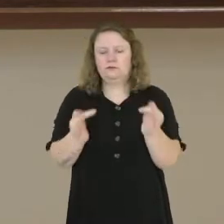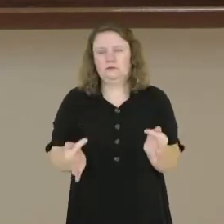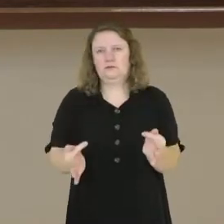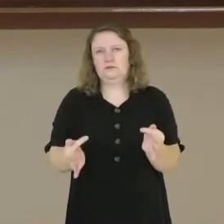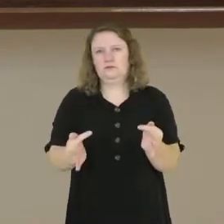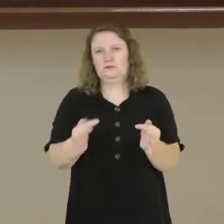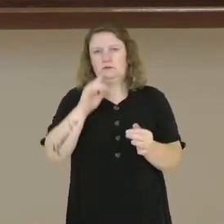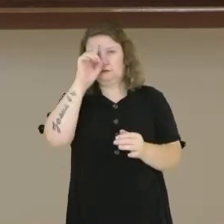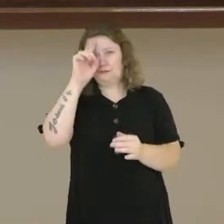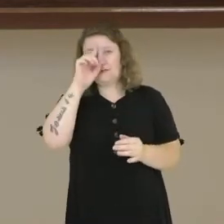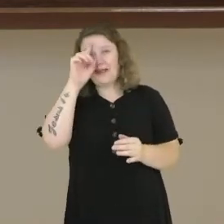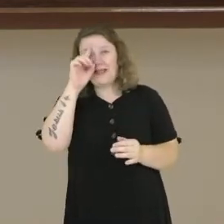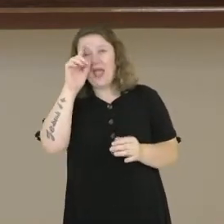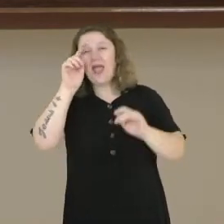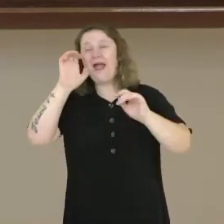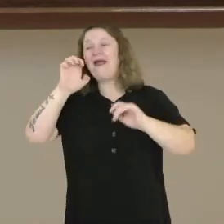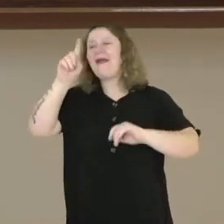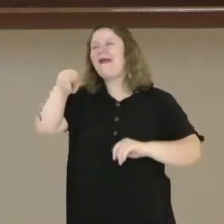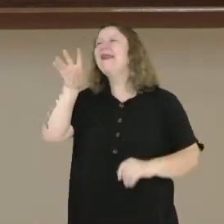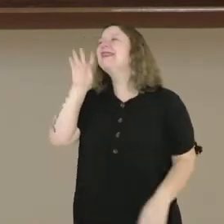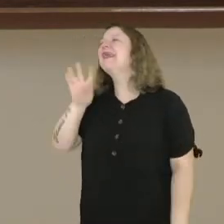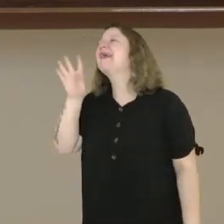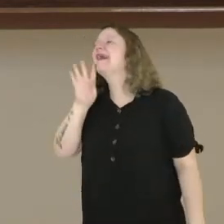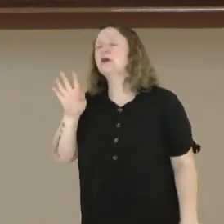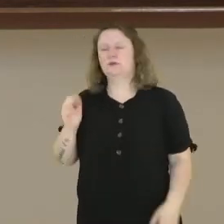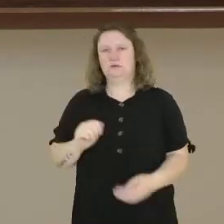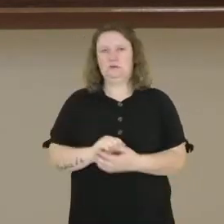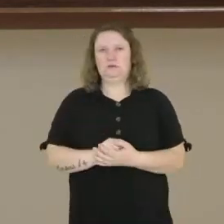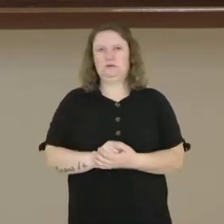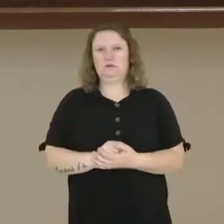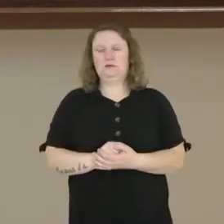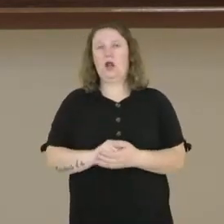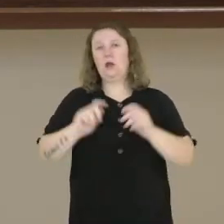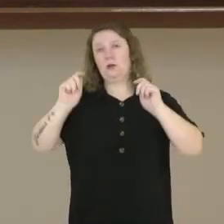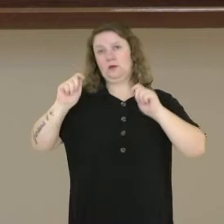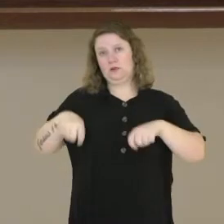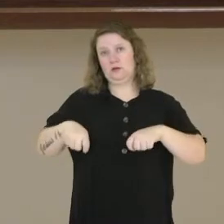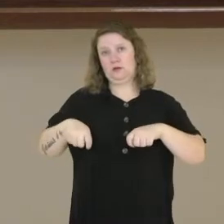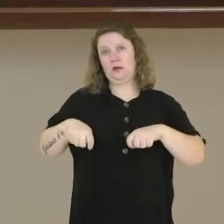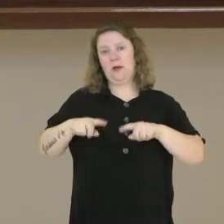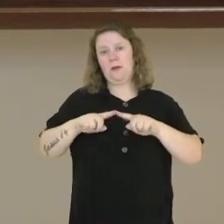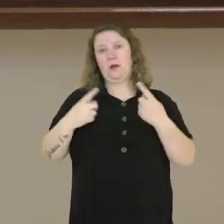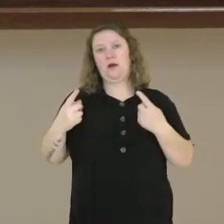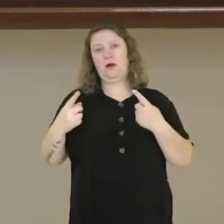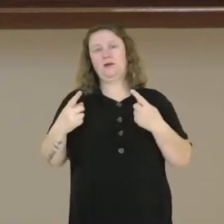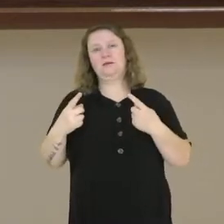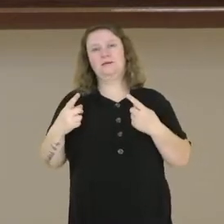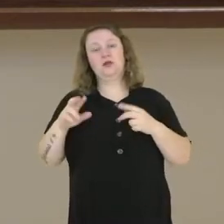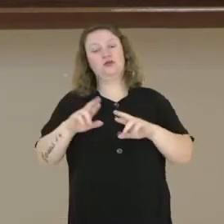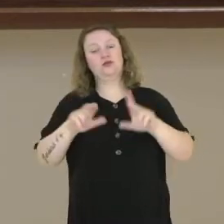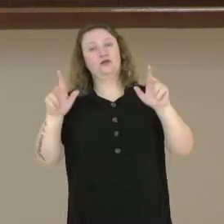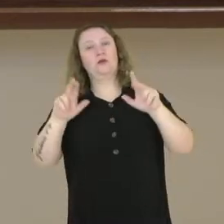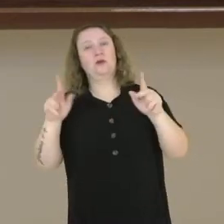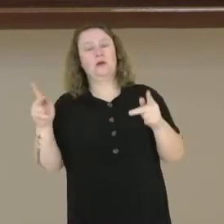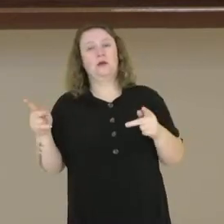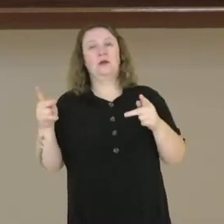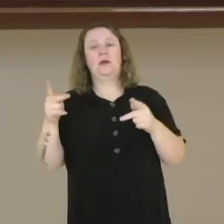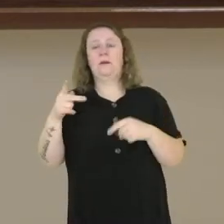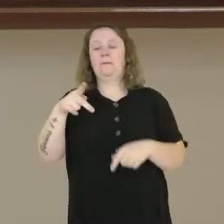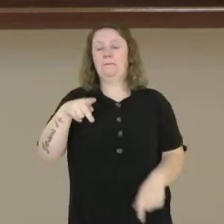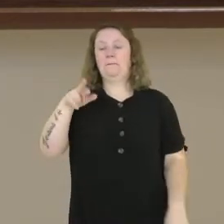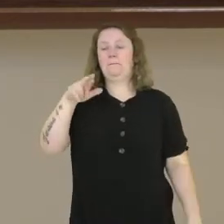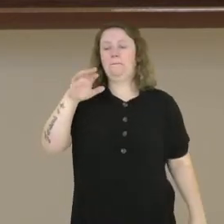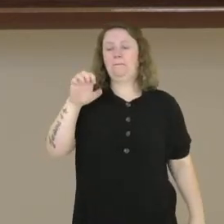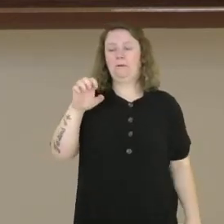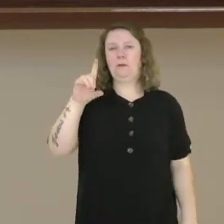é legal. E legal seria predicativo do sujeito. Então, o que vem depois do verbo de